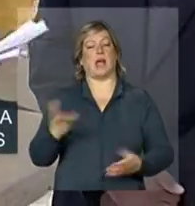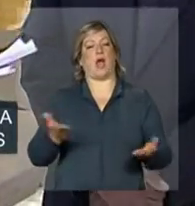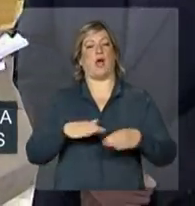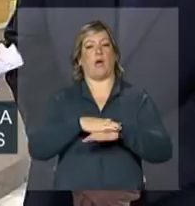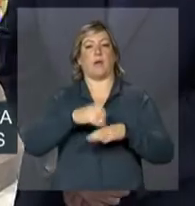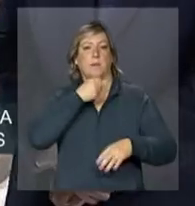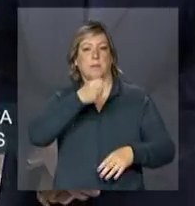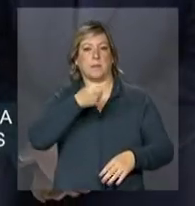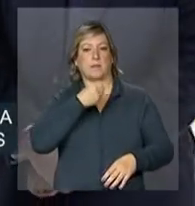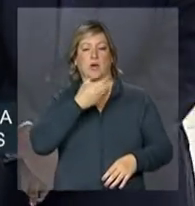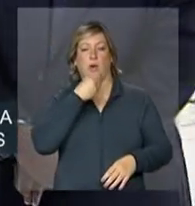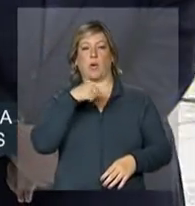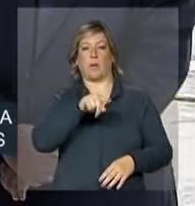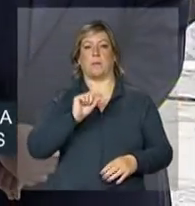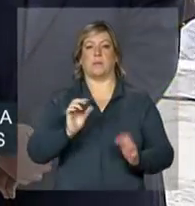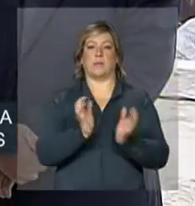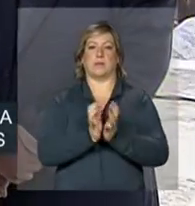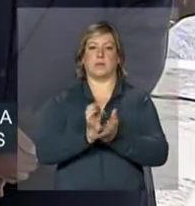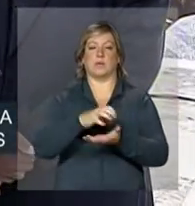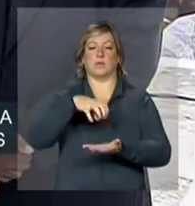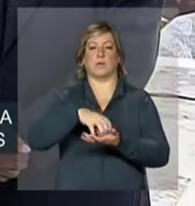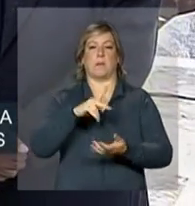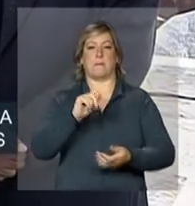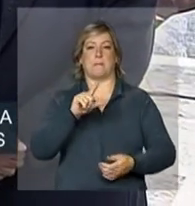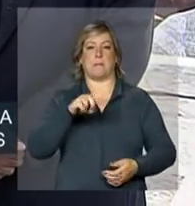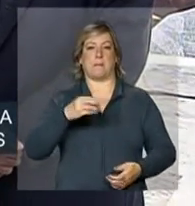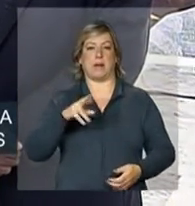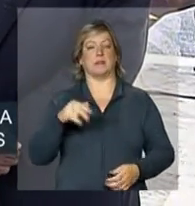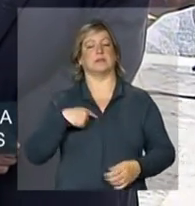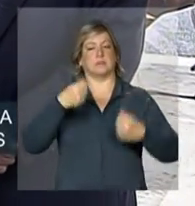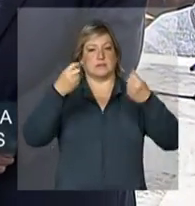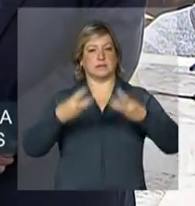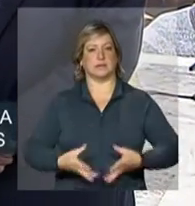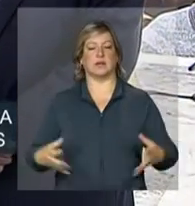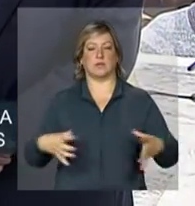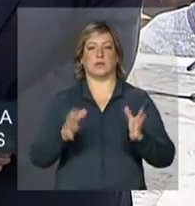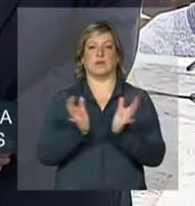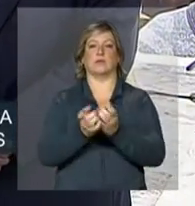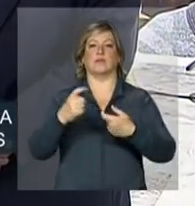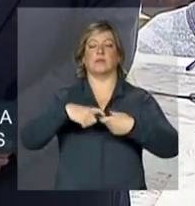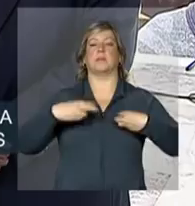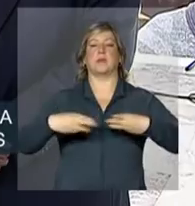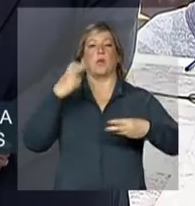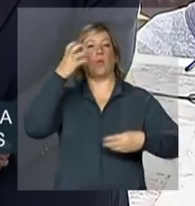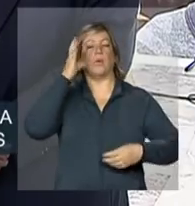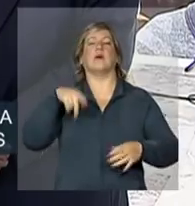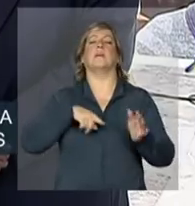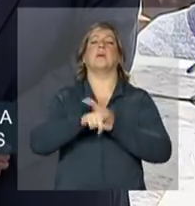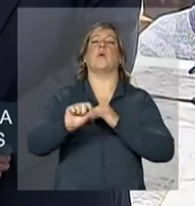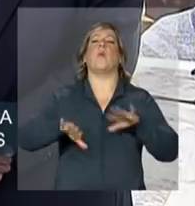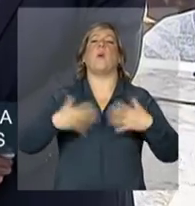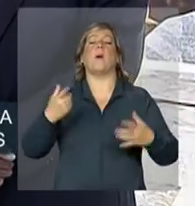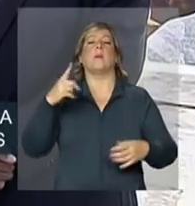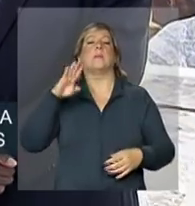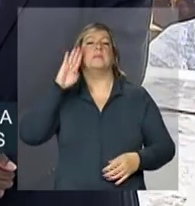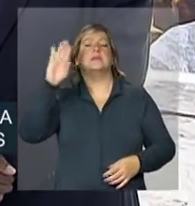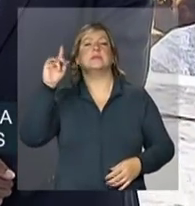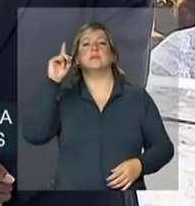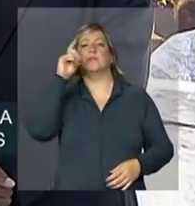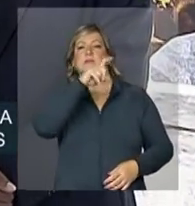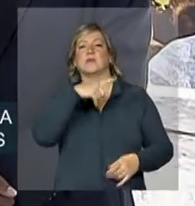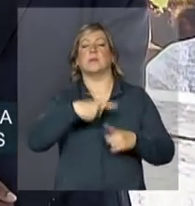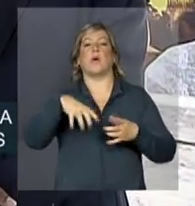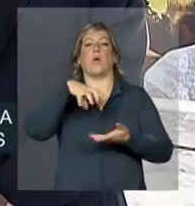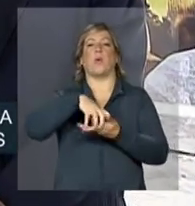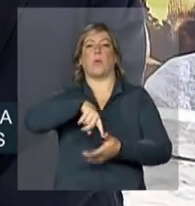Cultural Palmares, que é vinculado ao Ministério da Cultura. Bom, fala pra gente, historicamente, quais são os principais problemas que as comunidades quilombolas enfrentam?